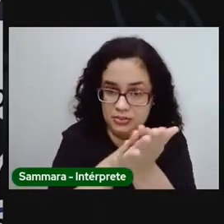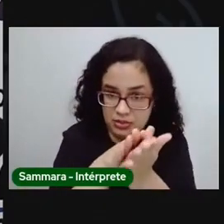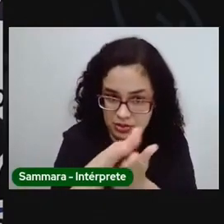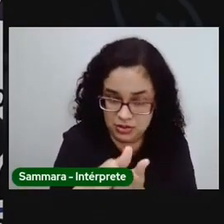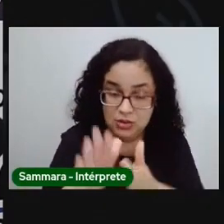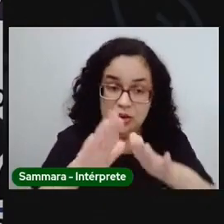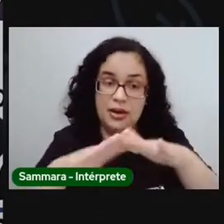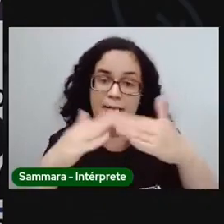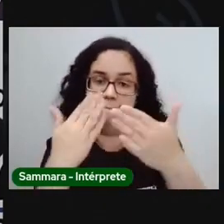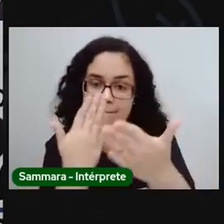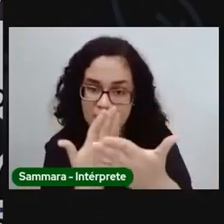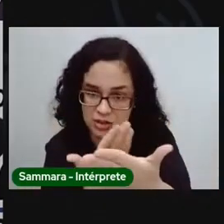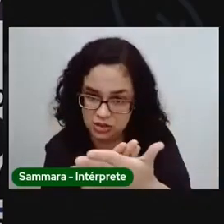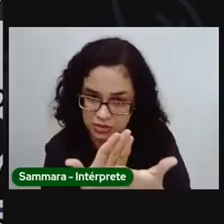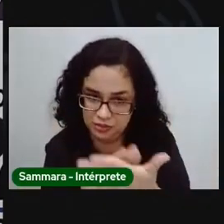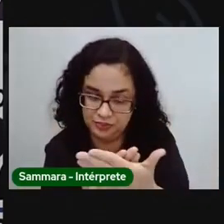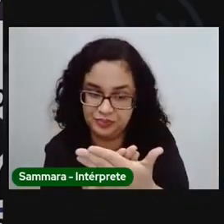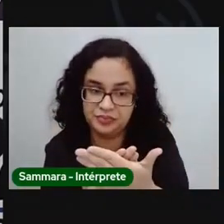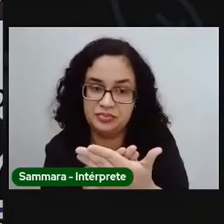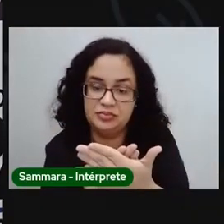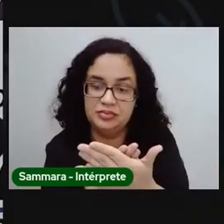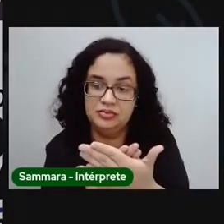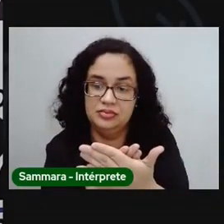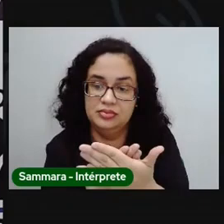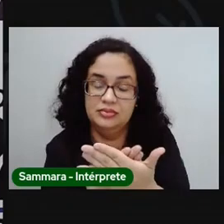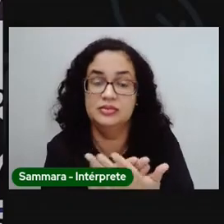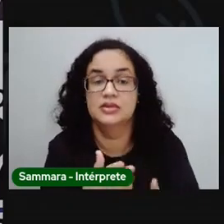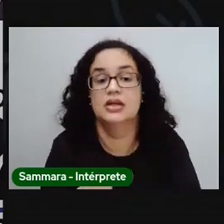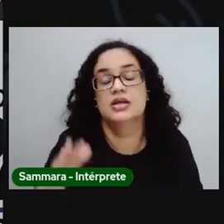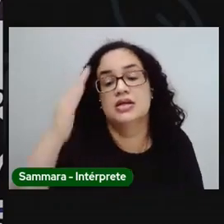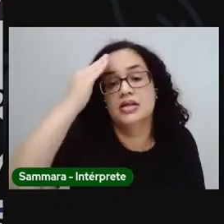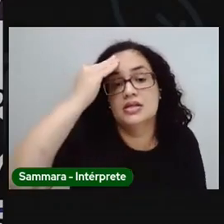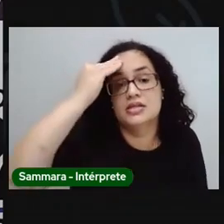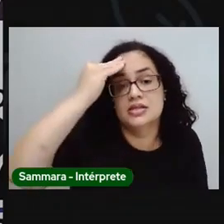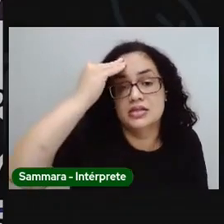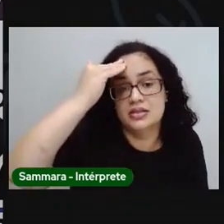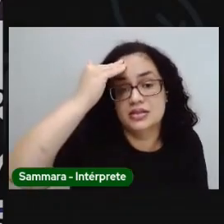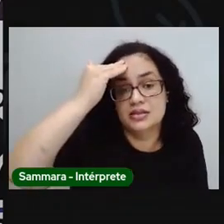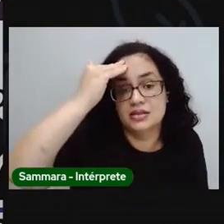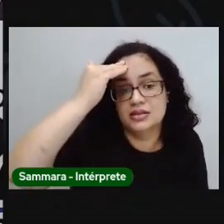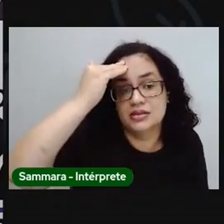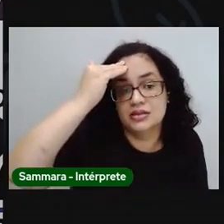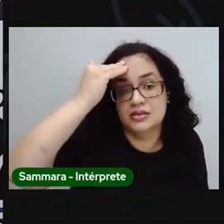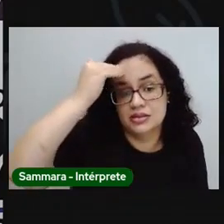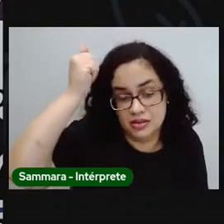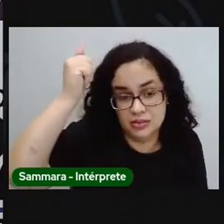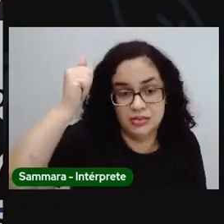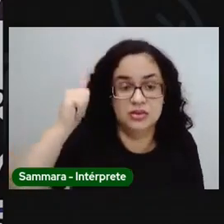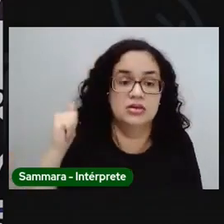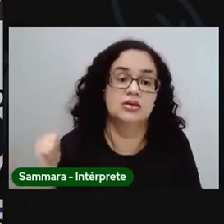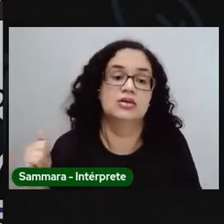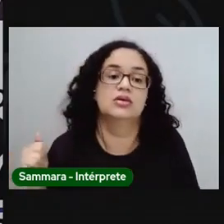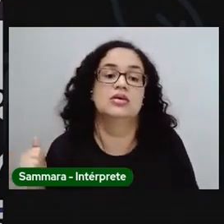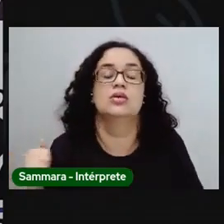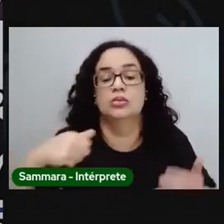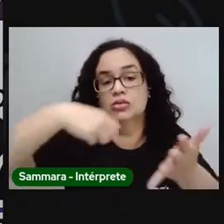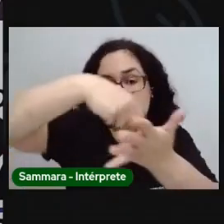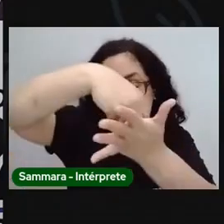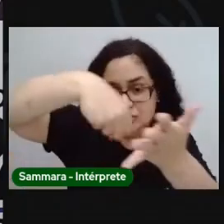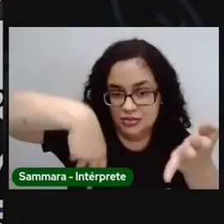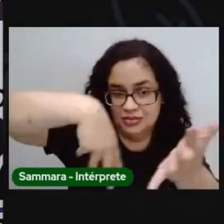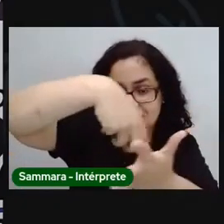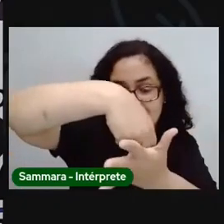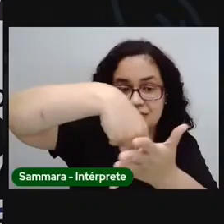pra escola pra gente saber como é que vocês estão fazendo essas atividades,